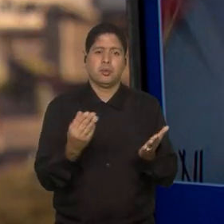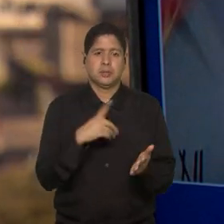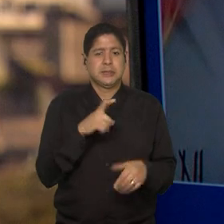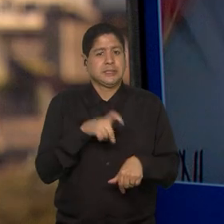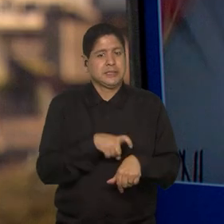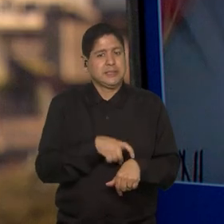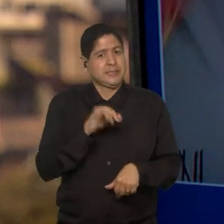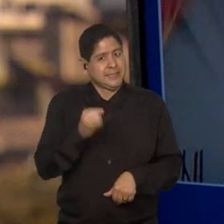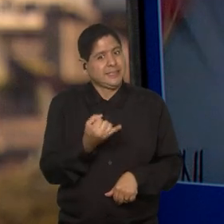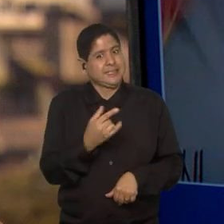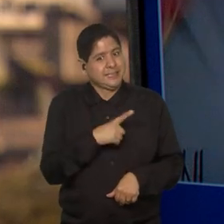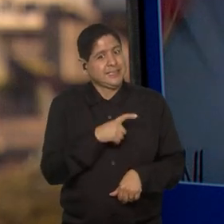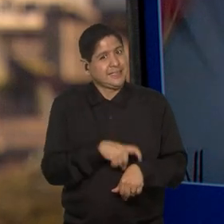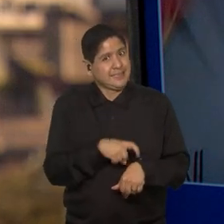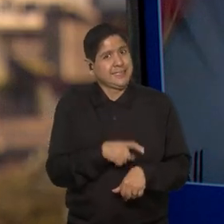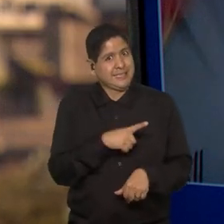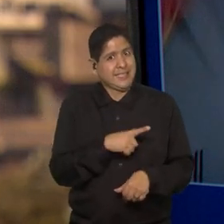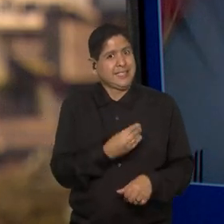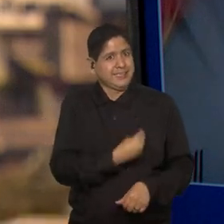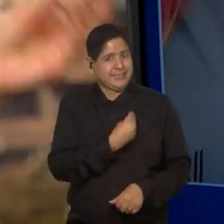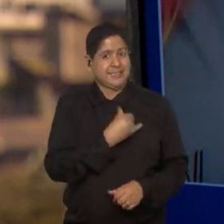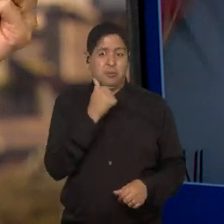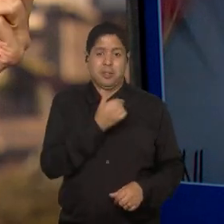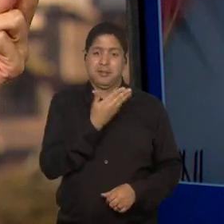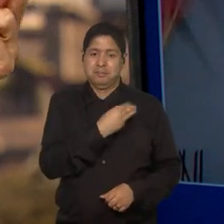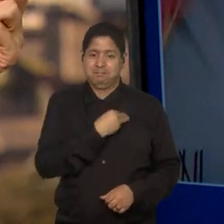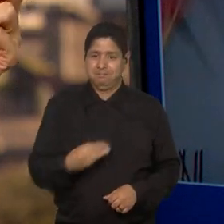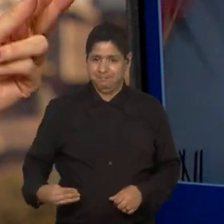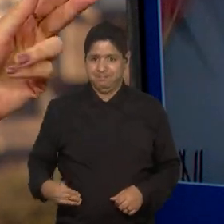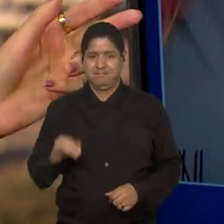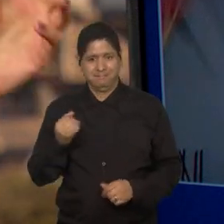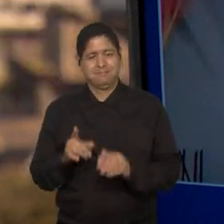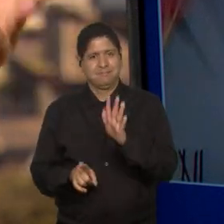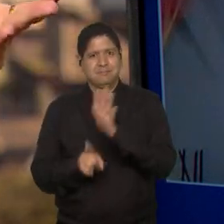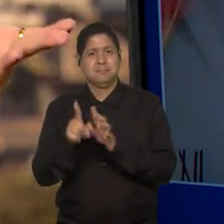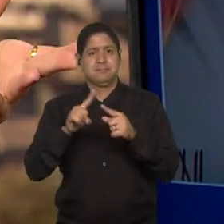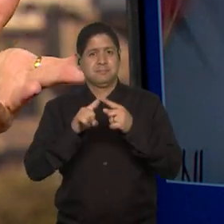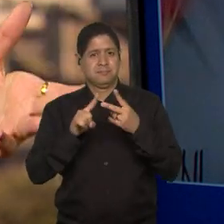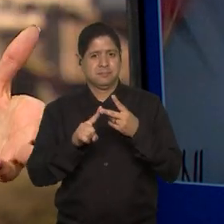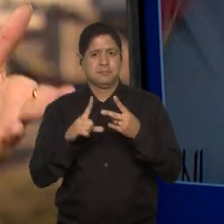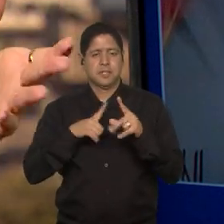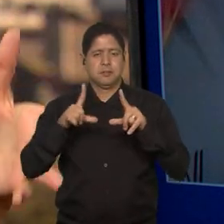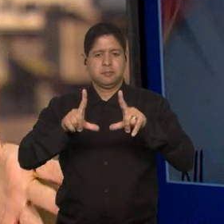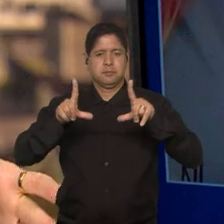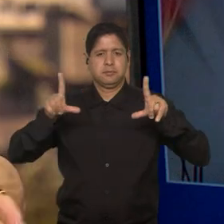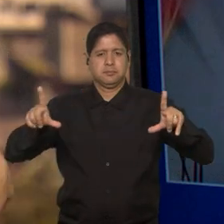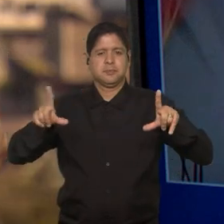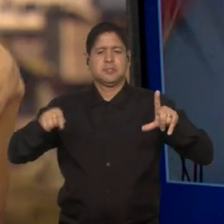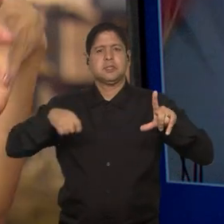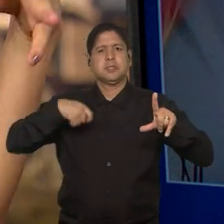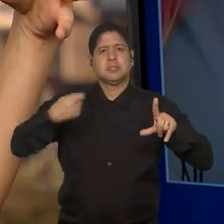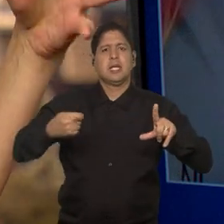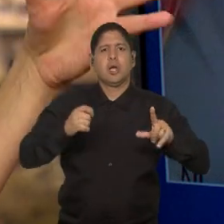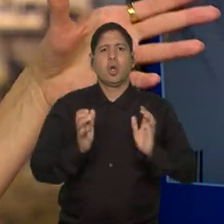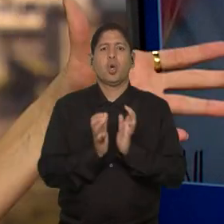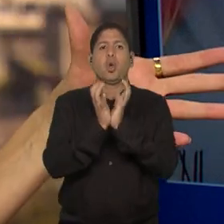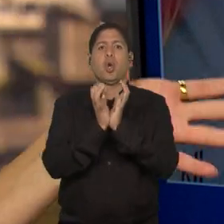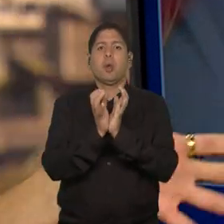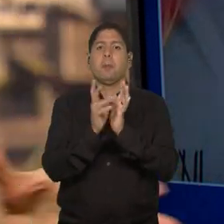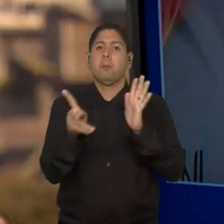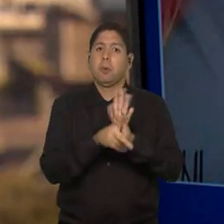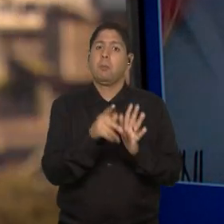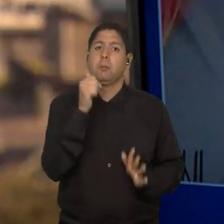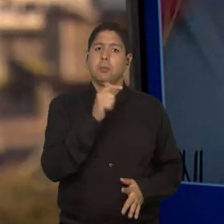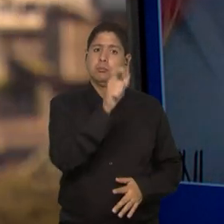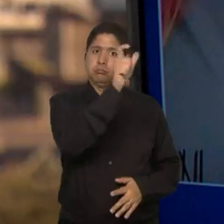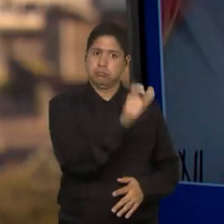tempo, a gente tem que aproveitar ela enquanto está aqui com a gente. Duas perguntas, na verdade. A gente tem um quadro aqui, ministra, que chama A Copa Vai Ser Dela,